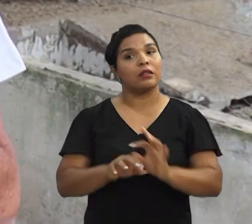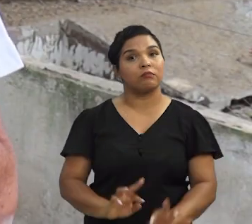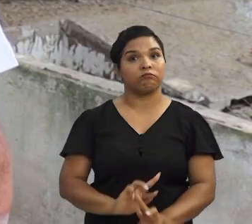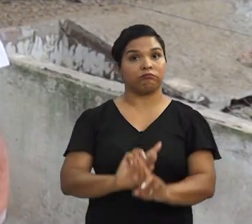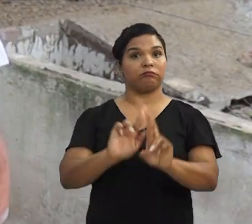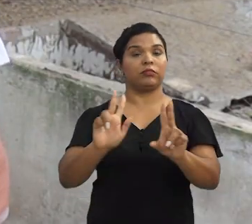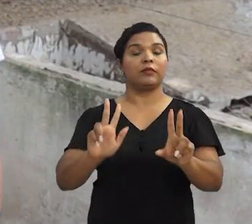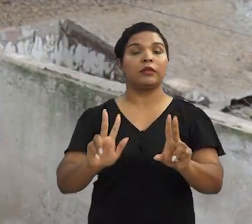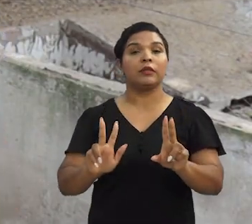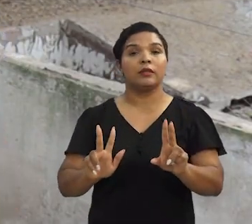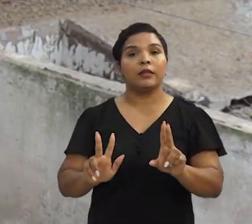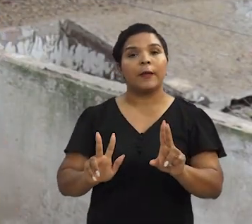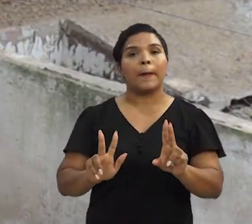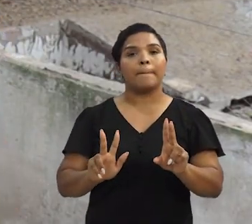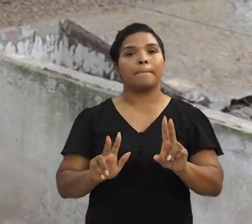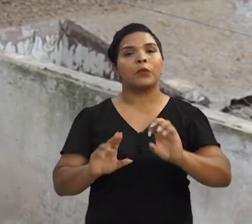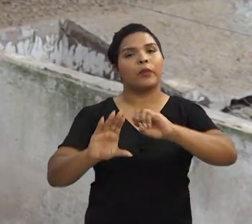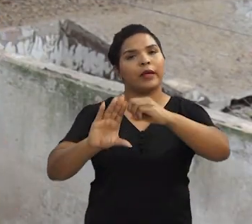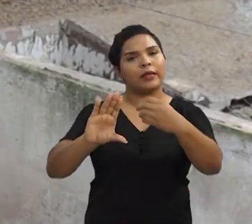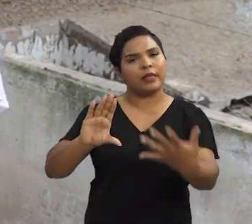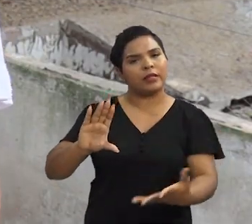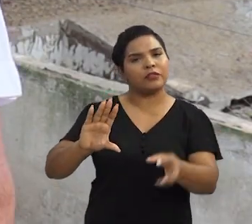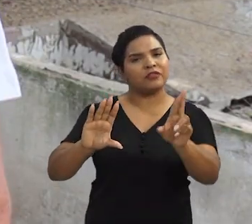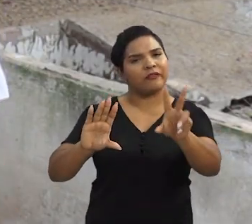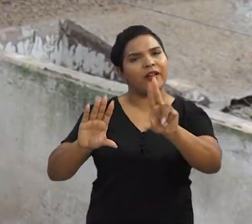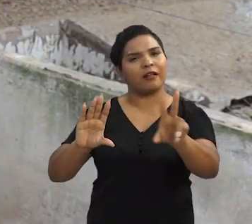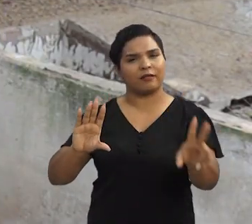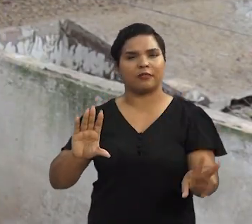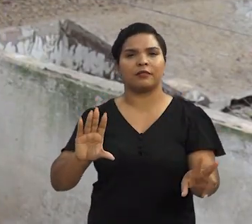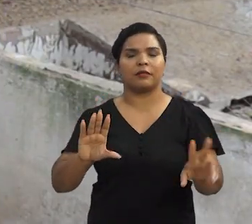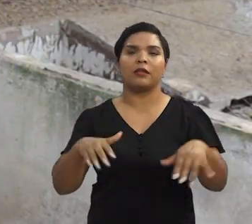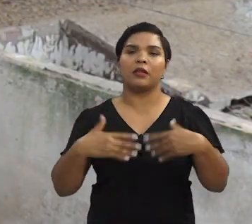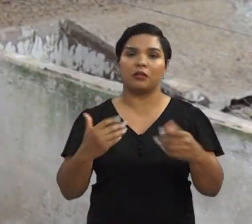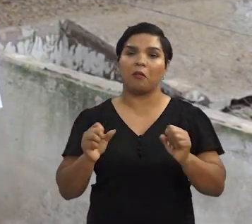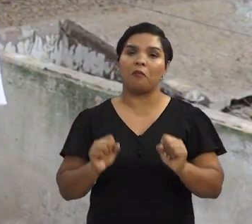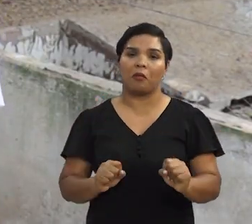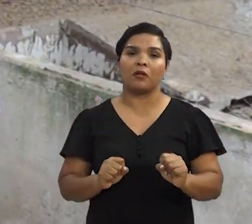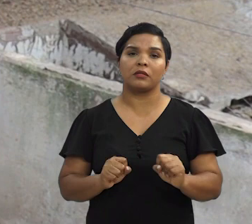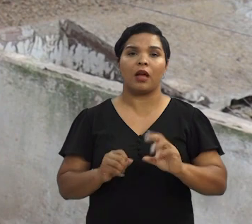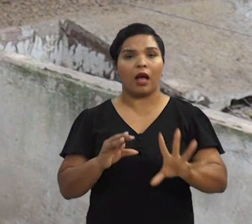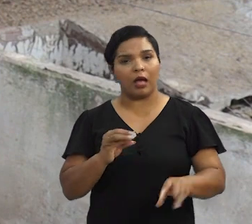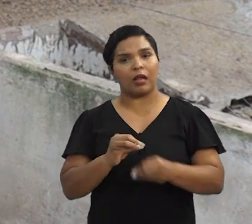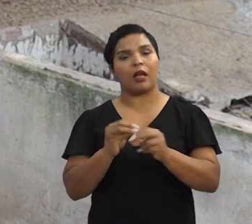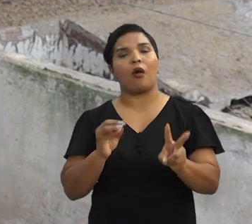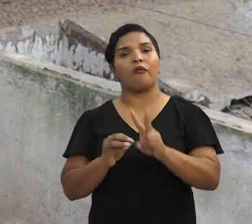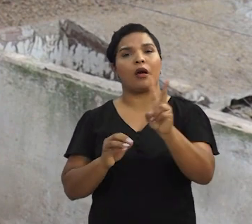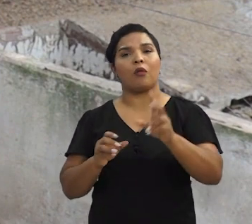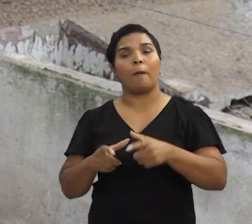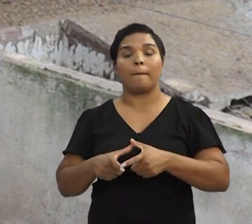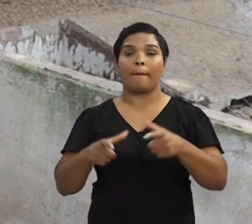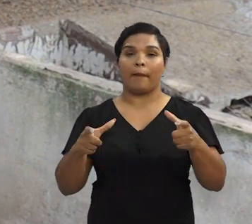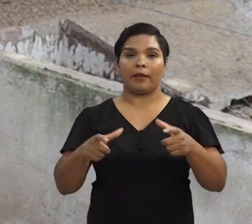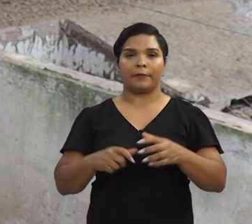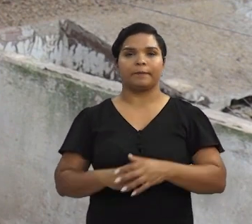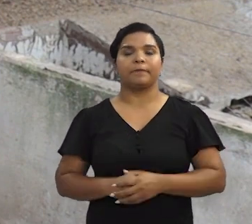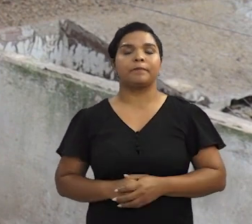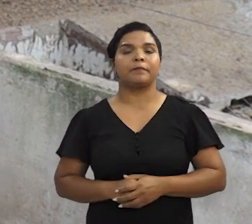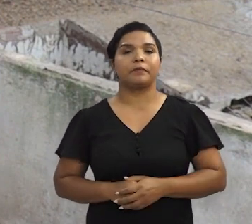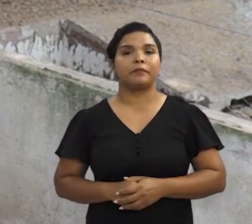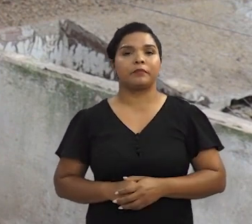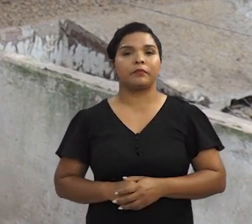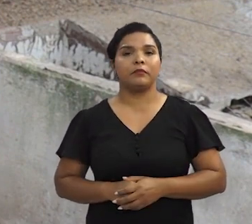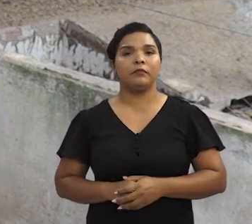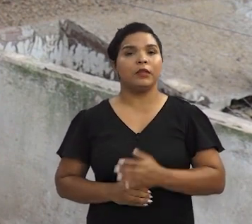carnes mais exóticas, com característica diferenciada e, portanto, possam agregar um valor maior para esse produto.